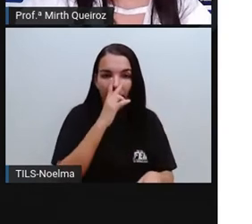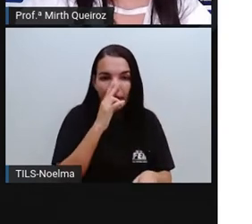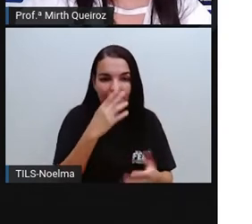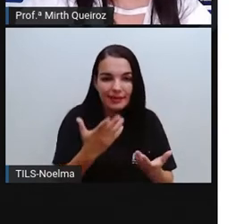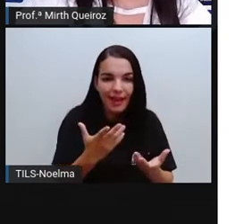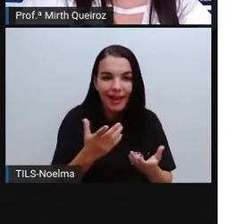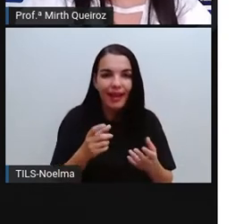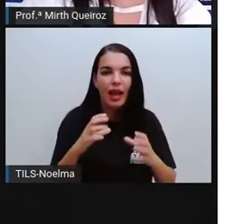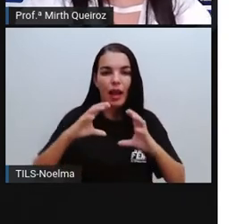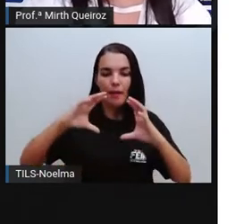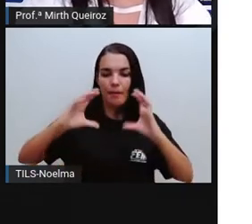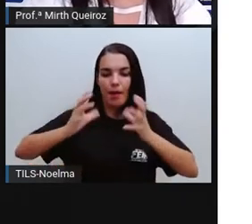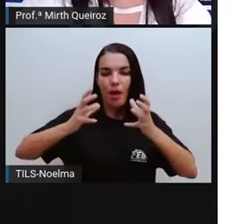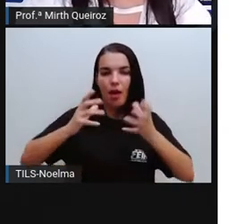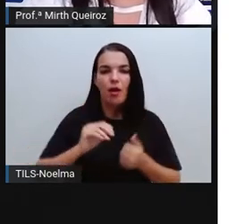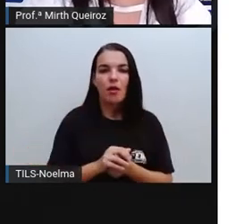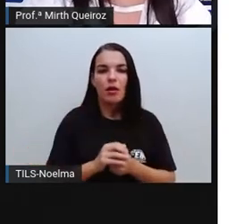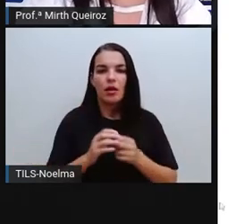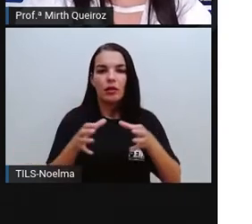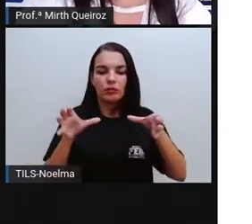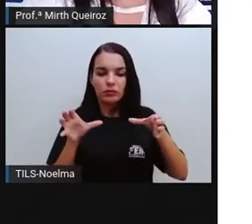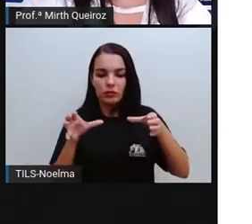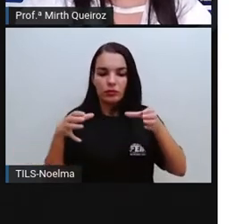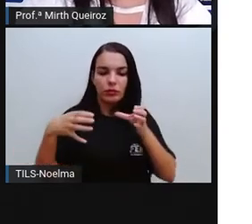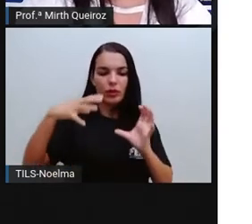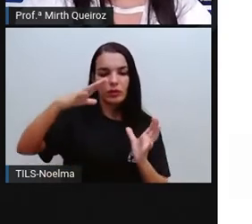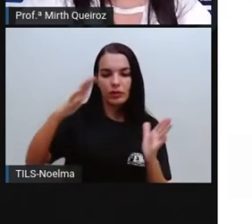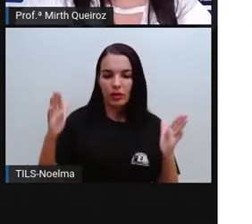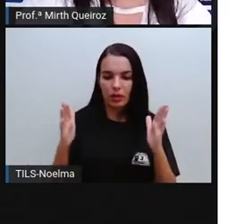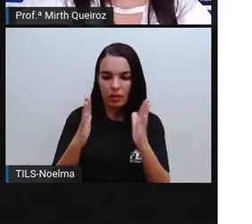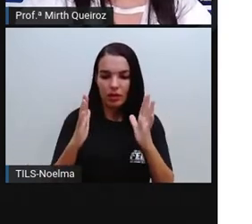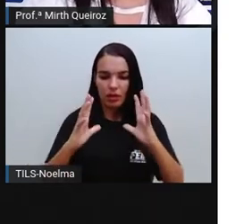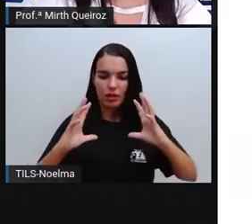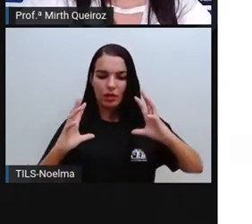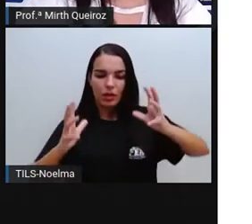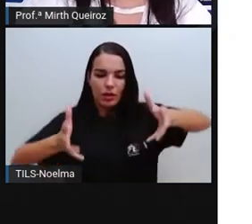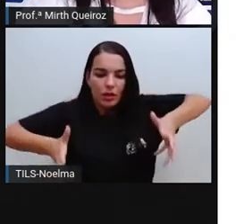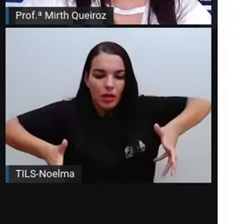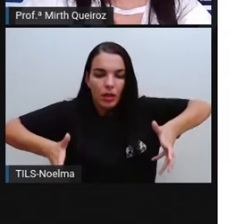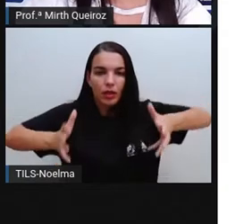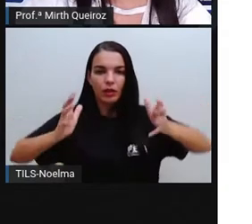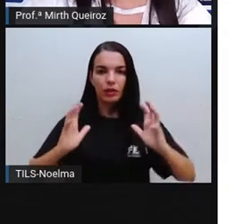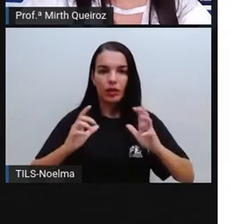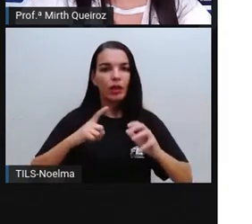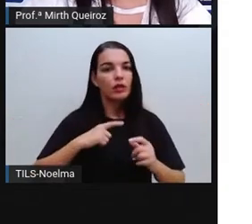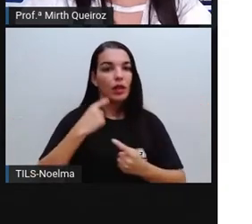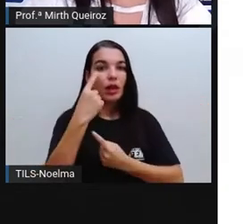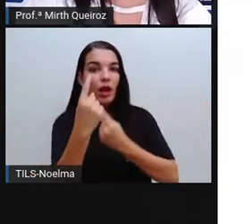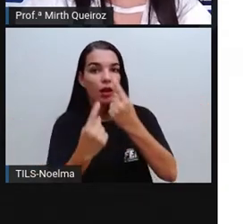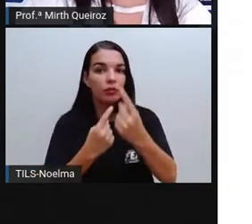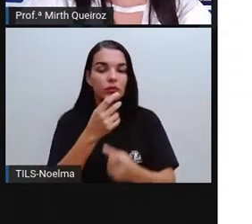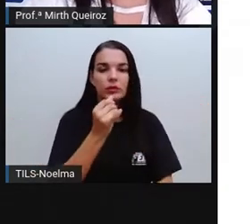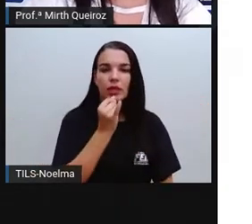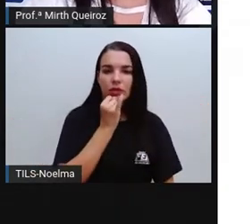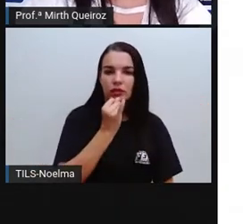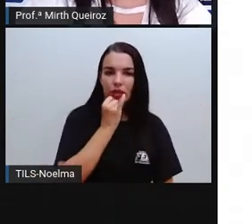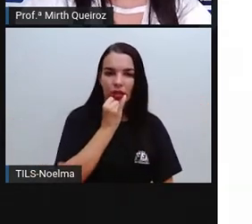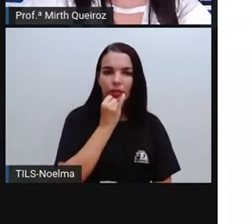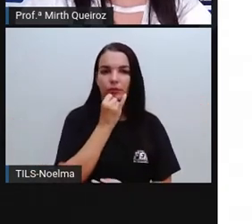paralelepípedo, o cilindro. Essas cinco figuras são alguns dos exemplos de